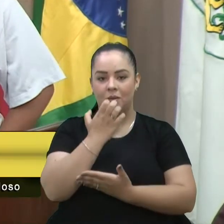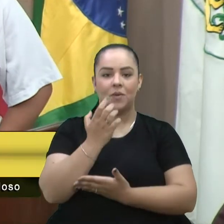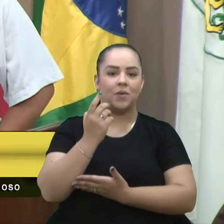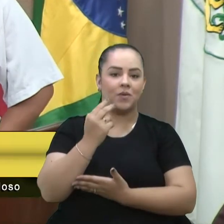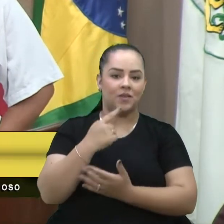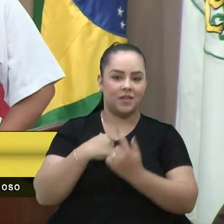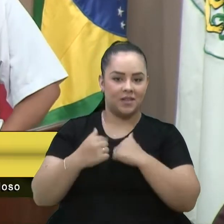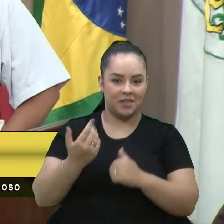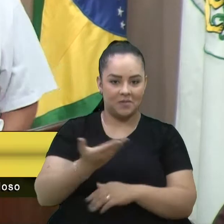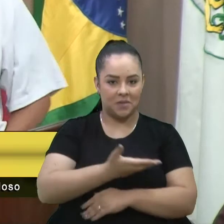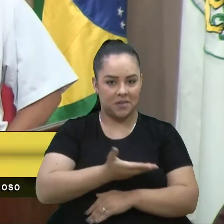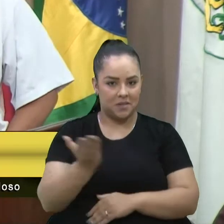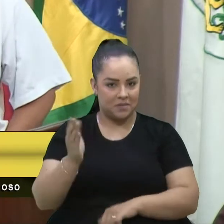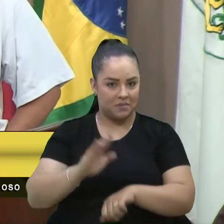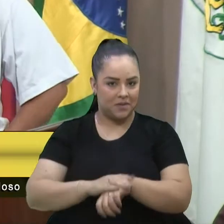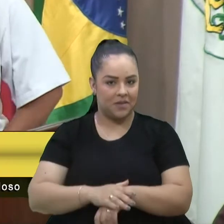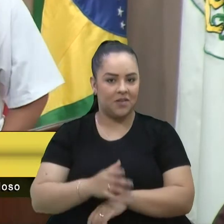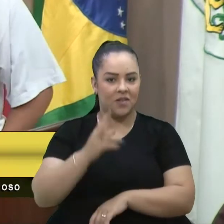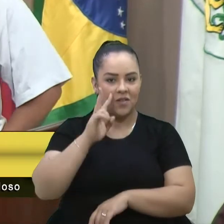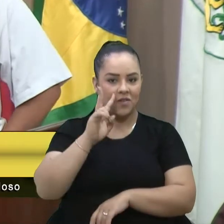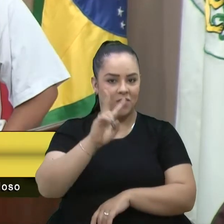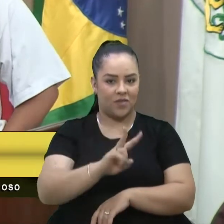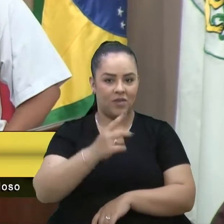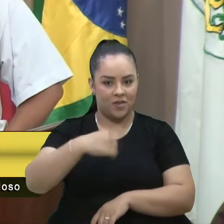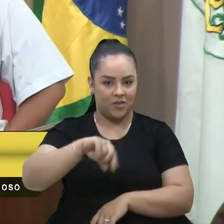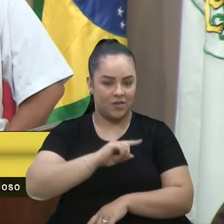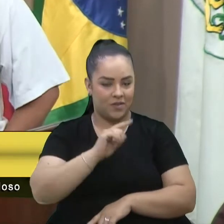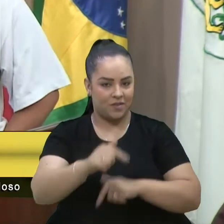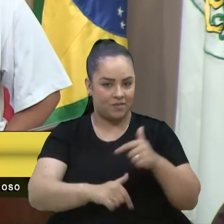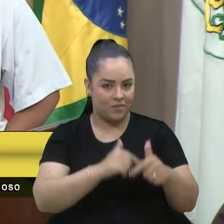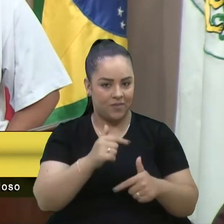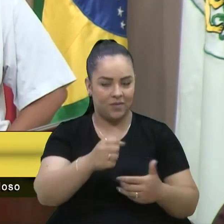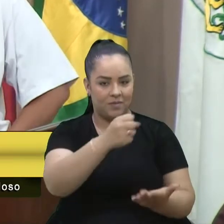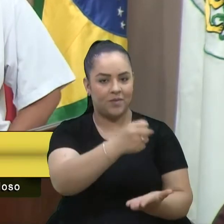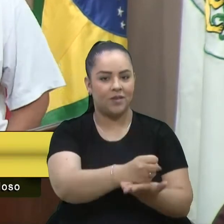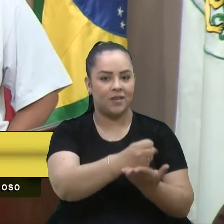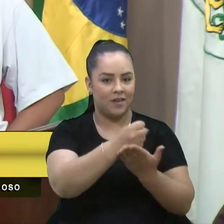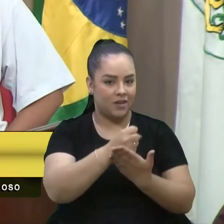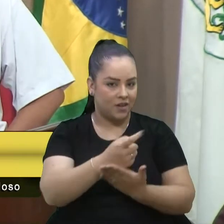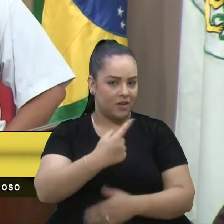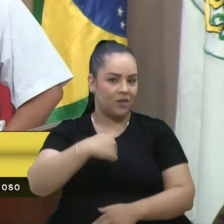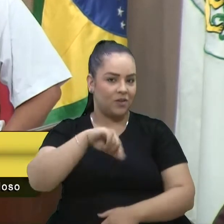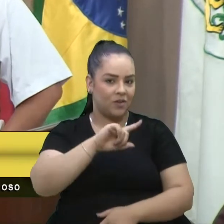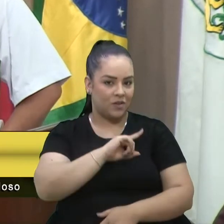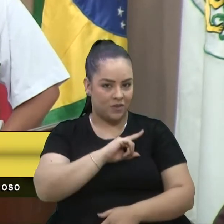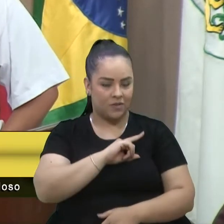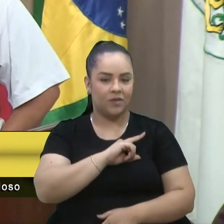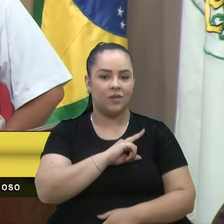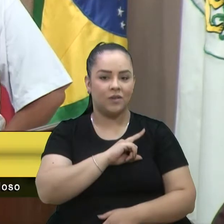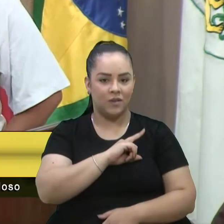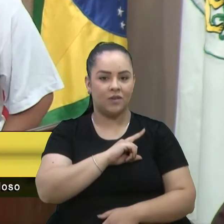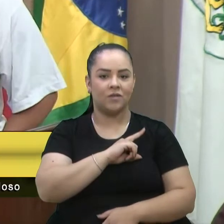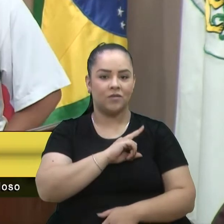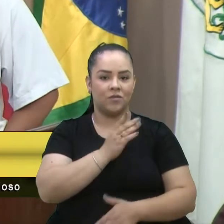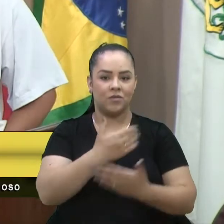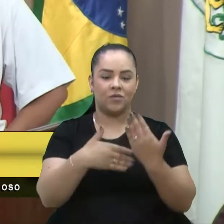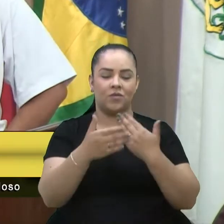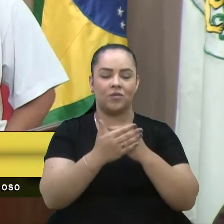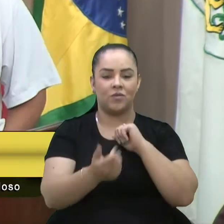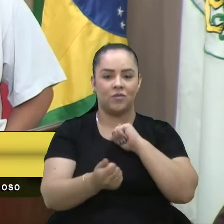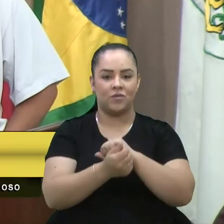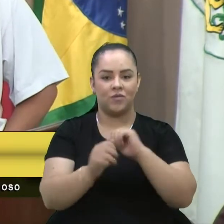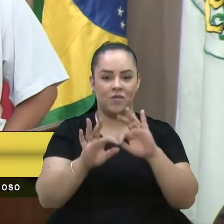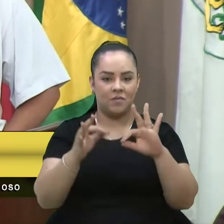fossem lá para verificar o nosso trabalho, para nos apoiarem com todas essas famílias.